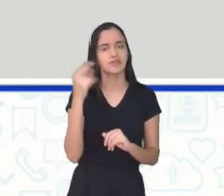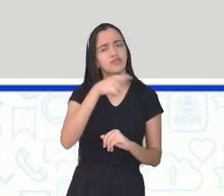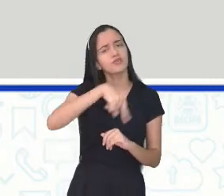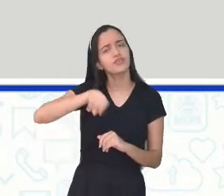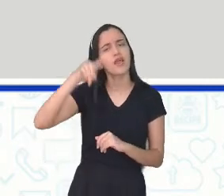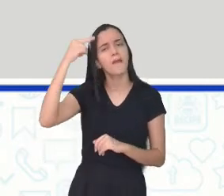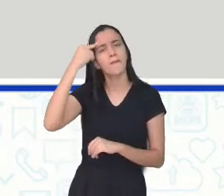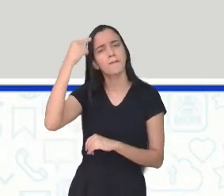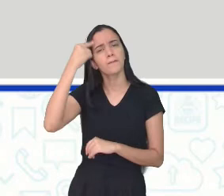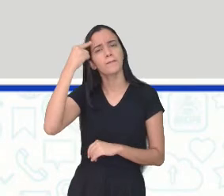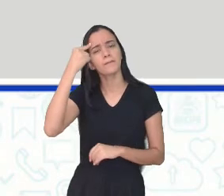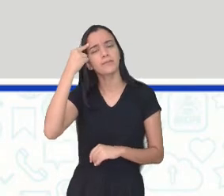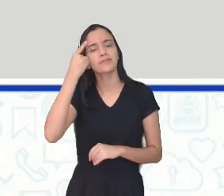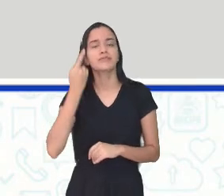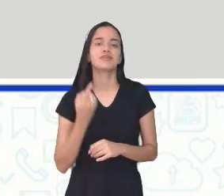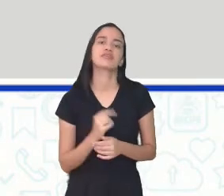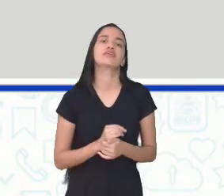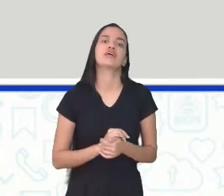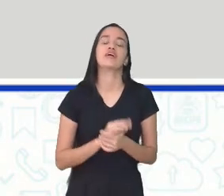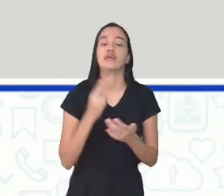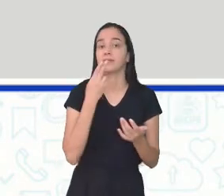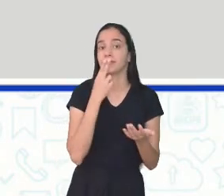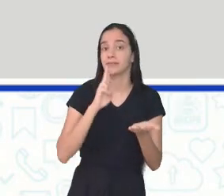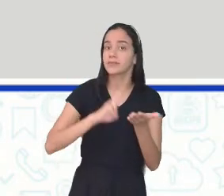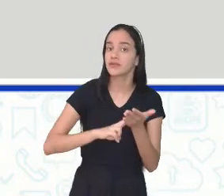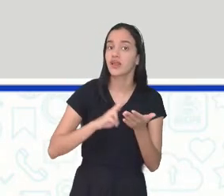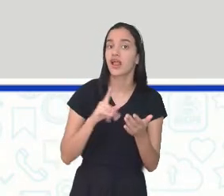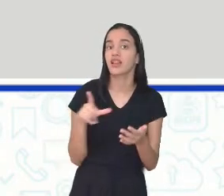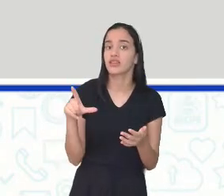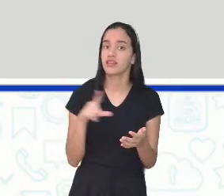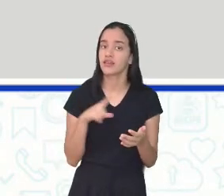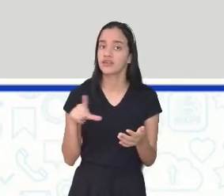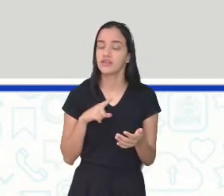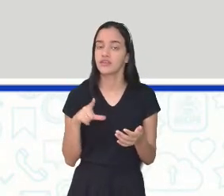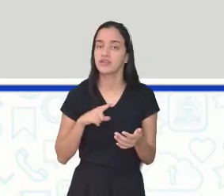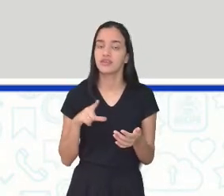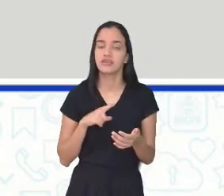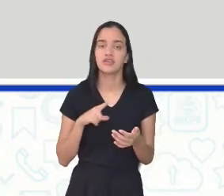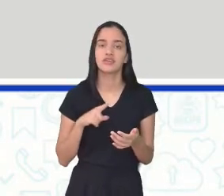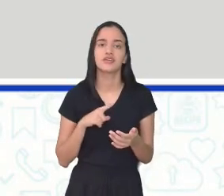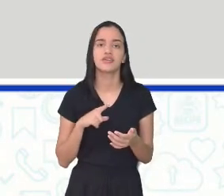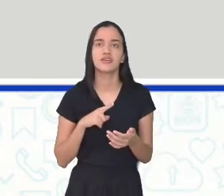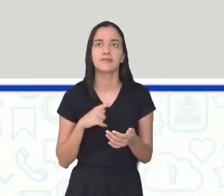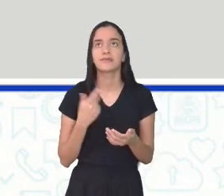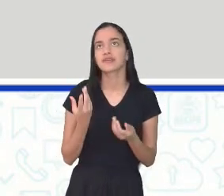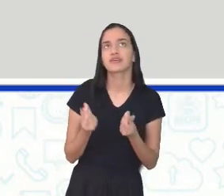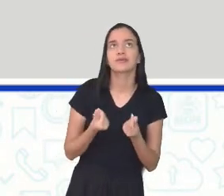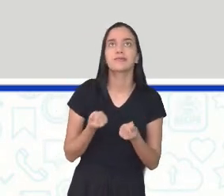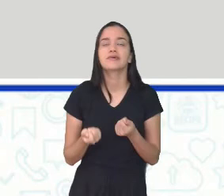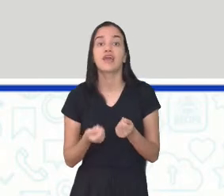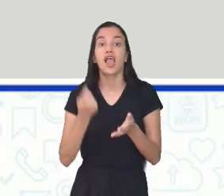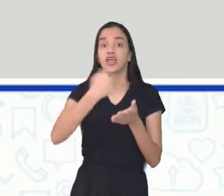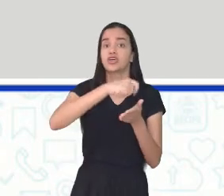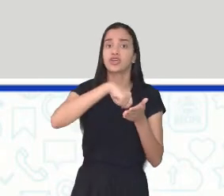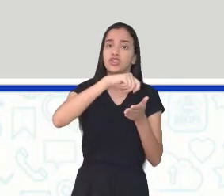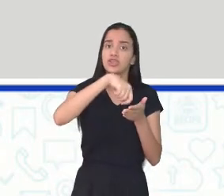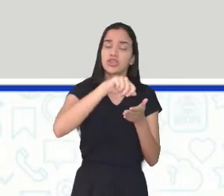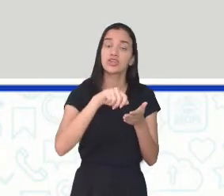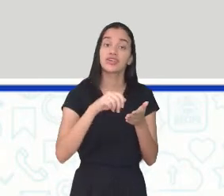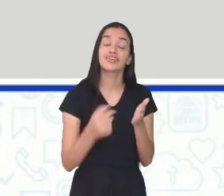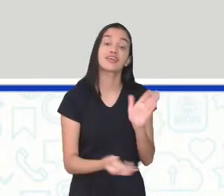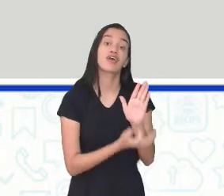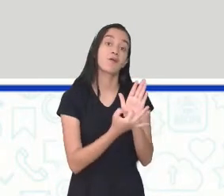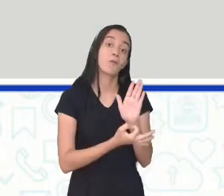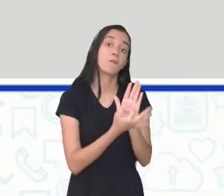pensar nisso, que essa carta, ela tem que ser escrita lá os seus